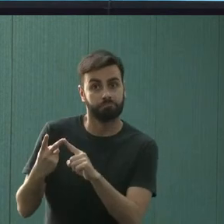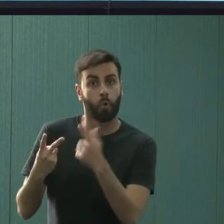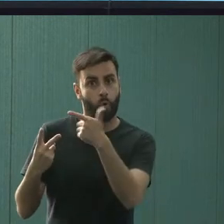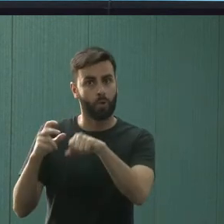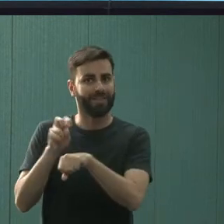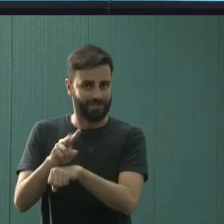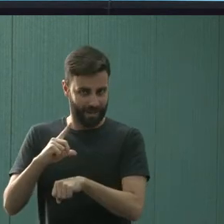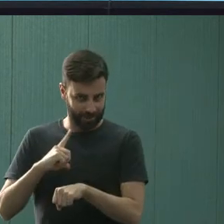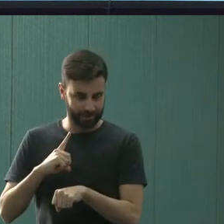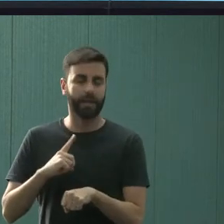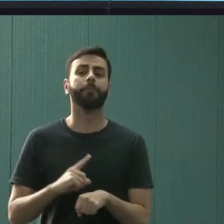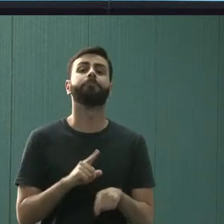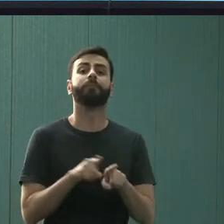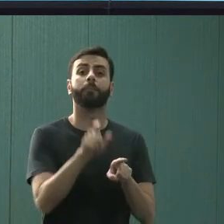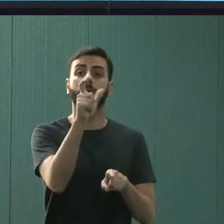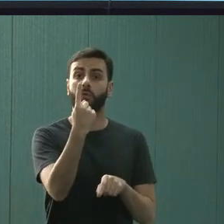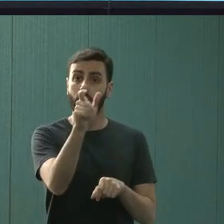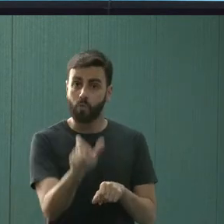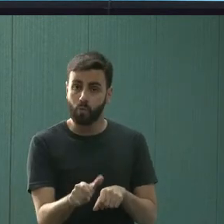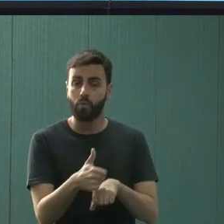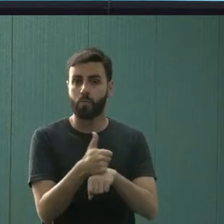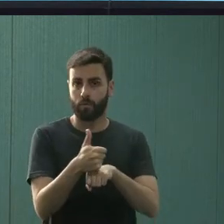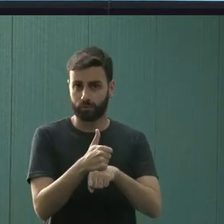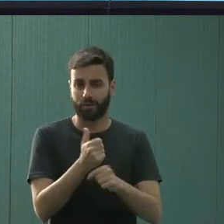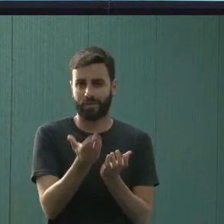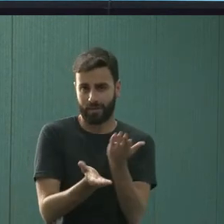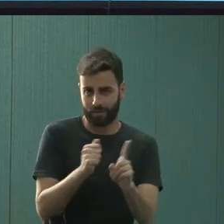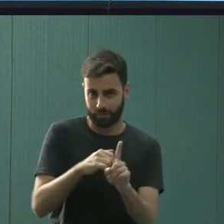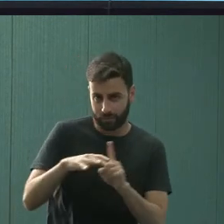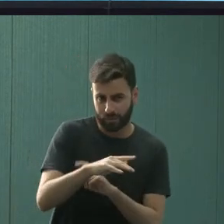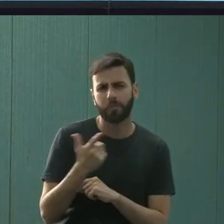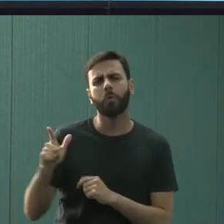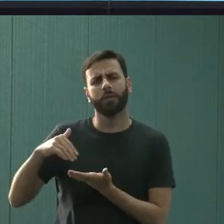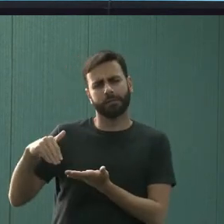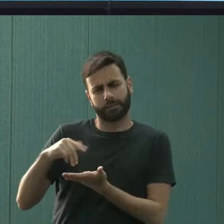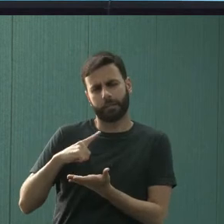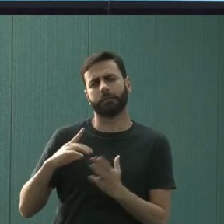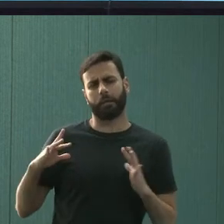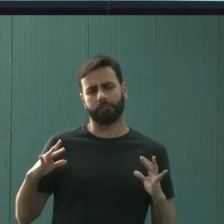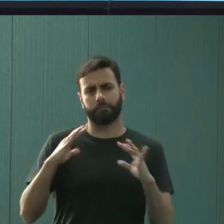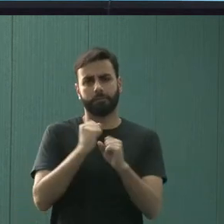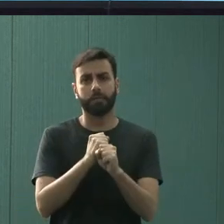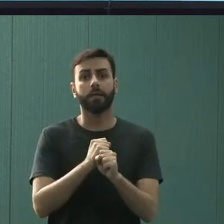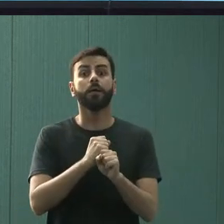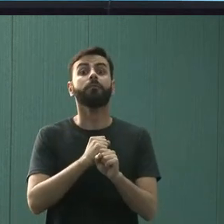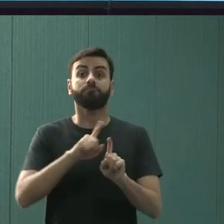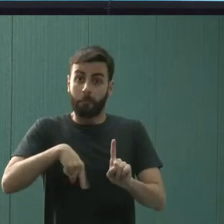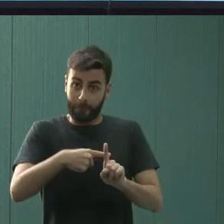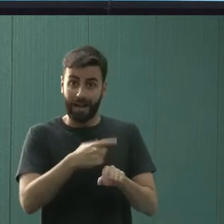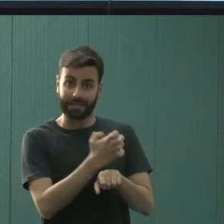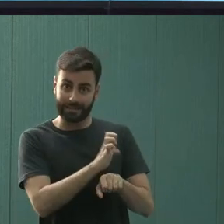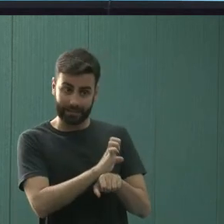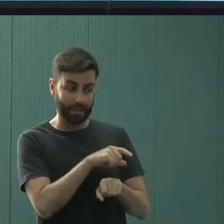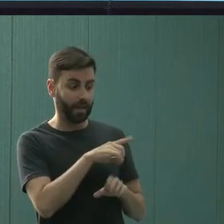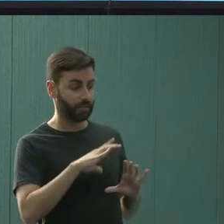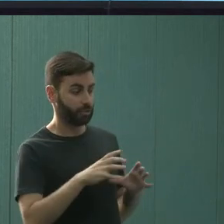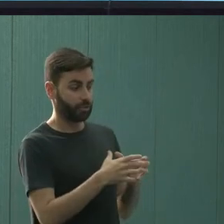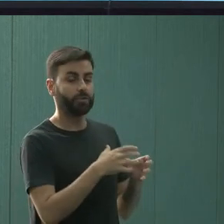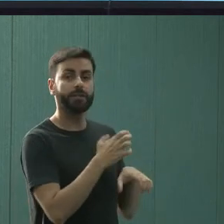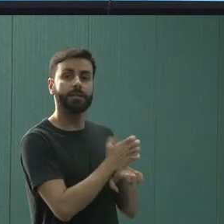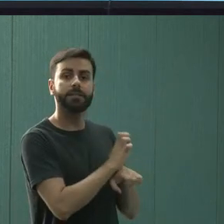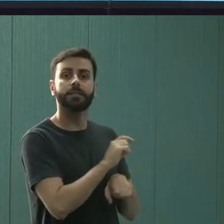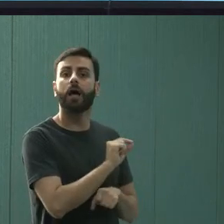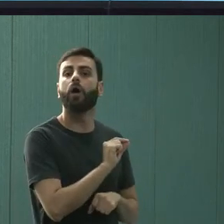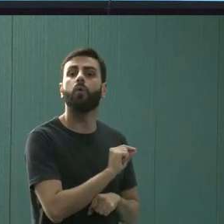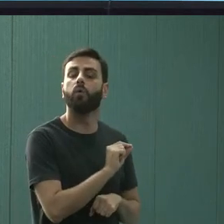um assistente social, e mais a equipe de apoio administrativo, e de estagiários. A equipe de estagiários